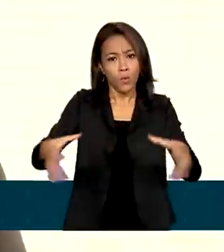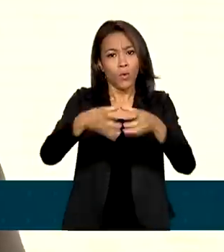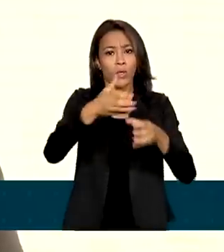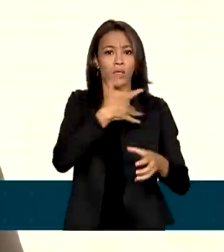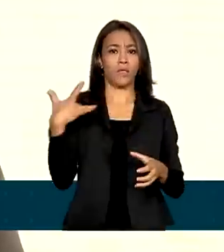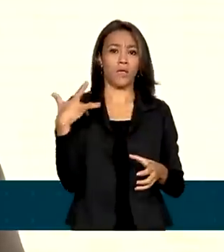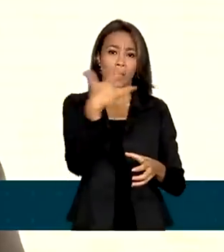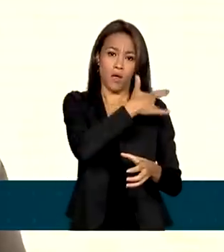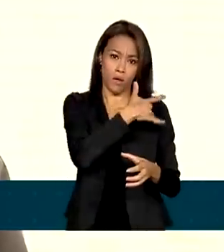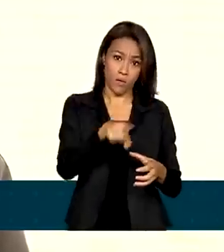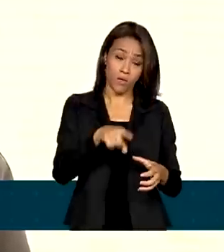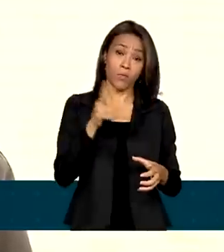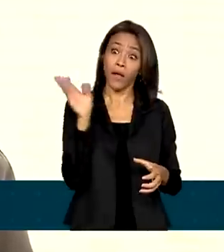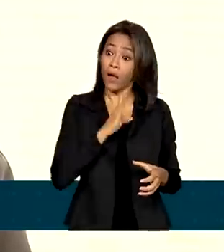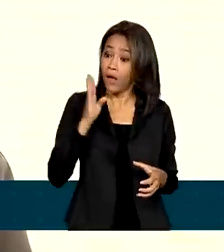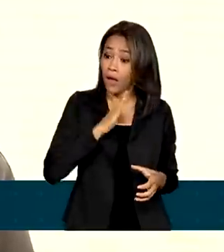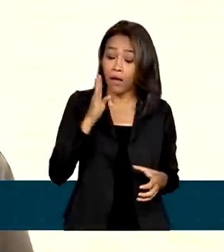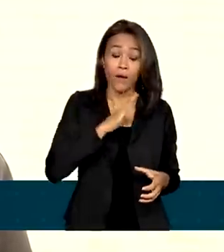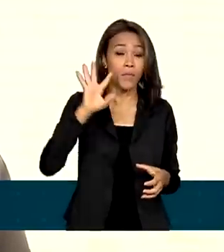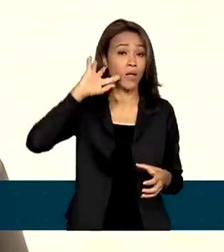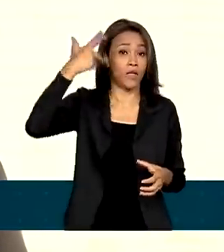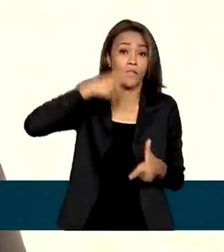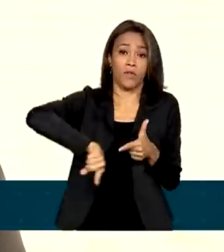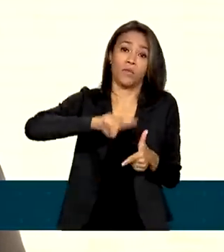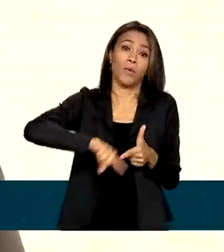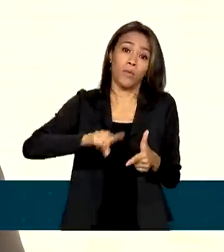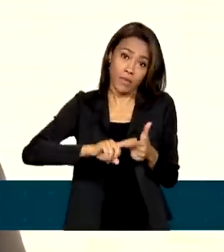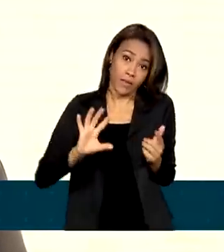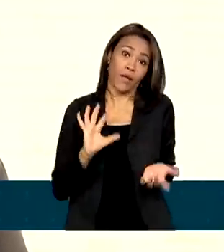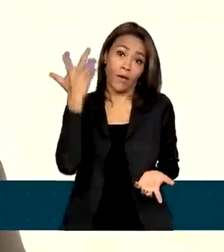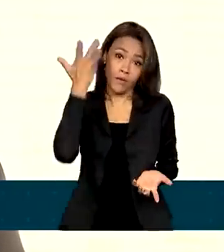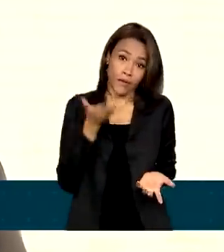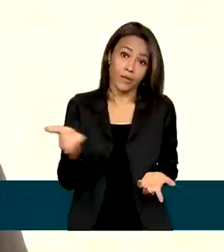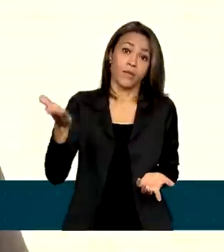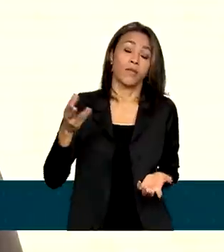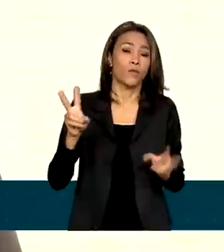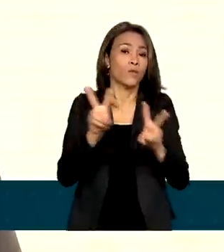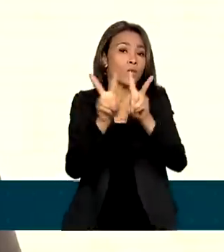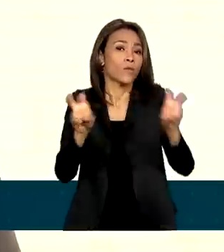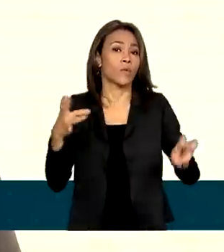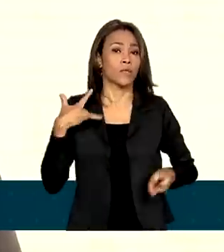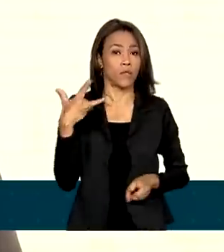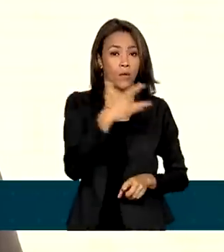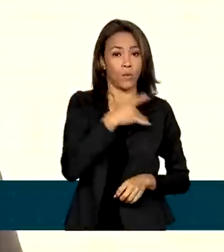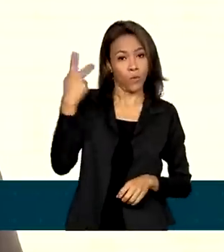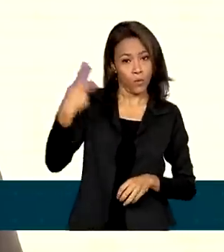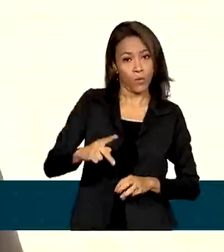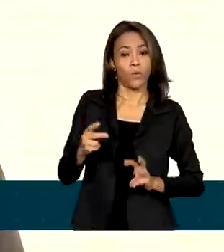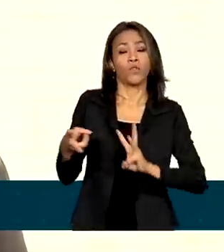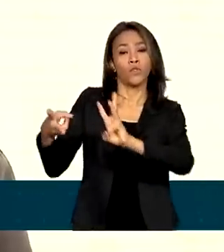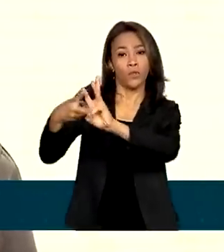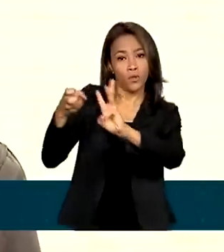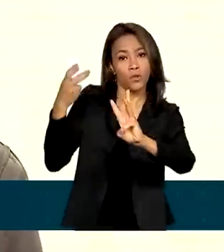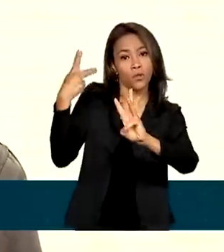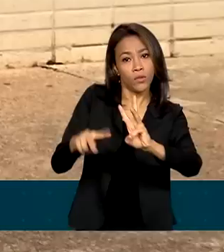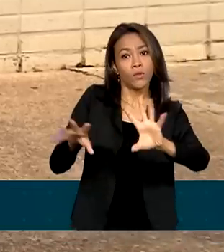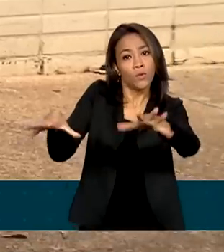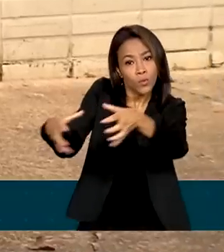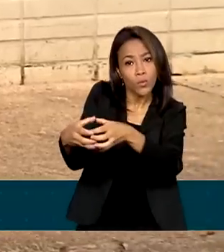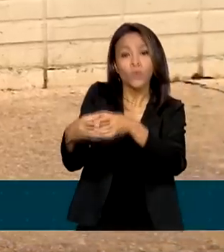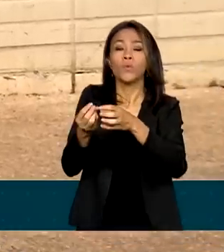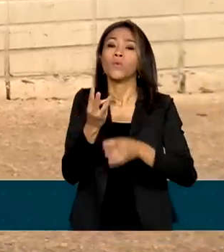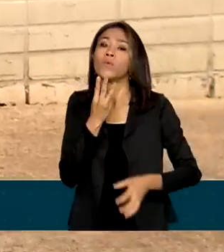a recuperar imediatamente esse problema que estamos enfrentando com a saúde indígena lá nas aldeias do Yanomamis.